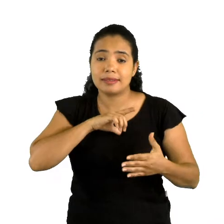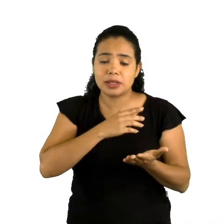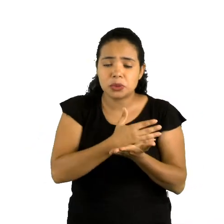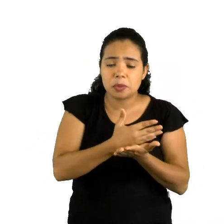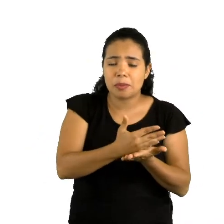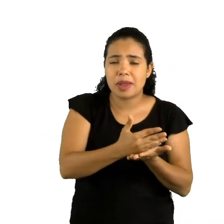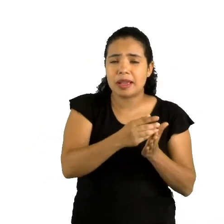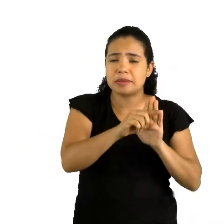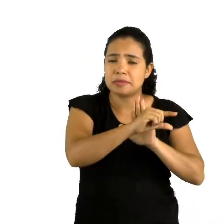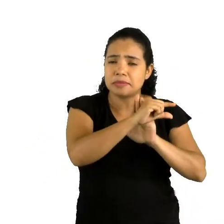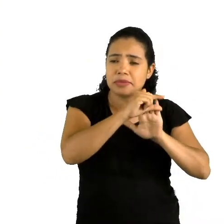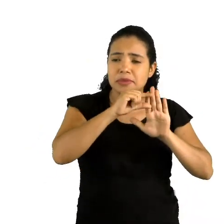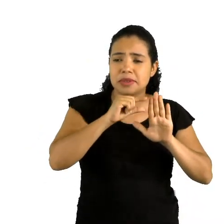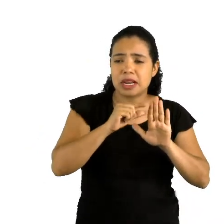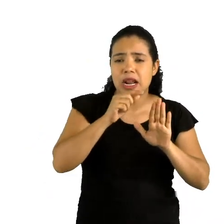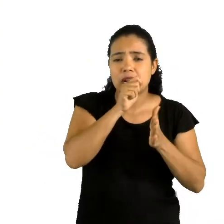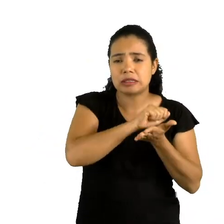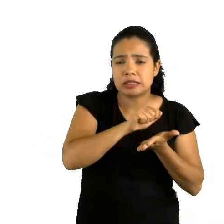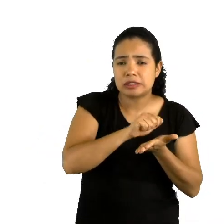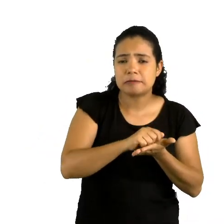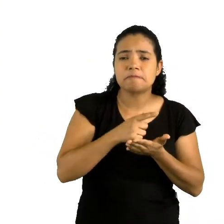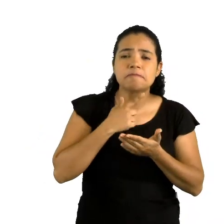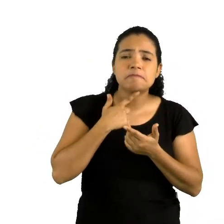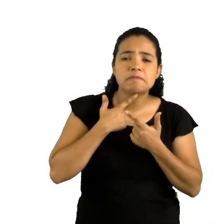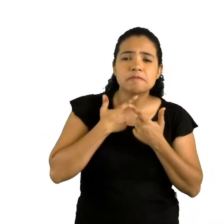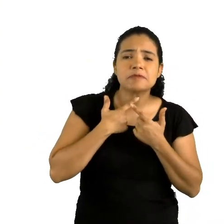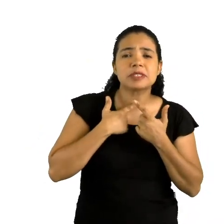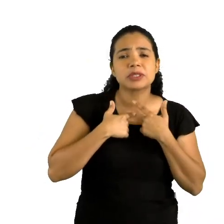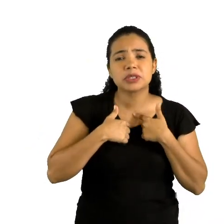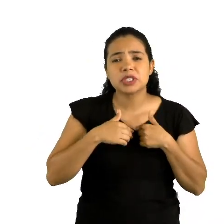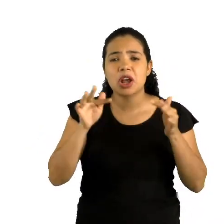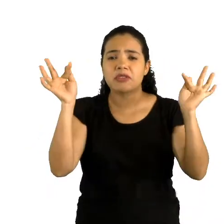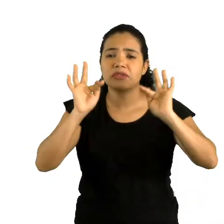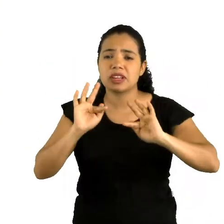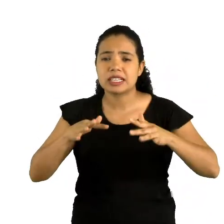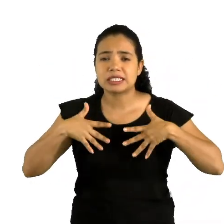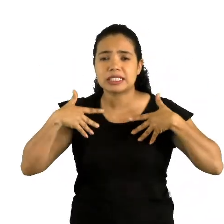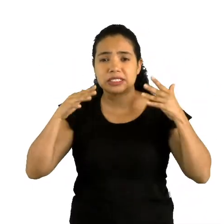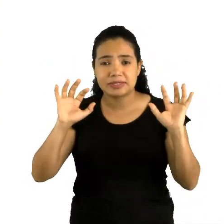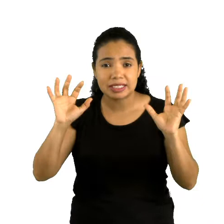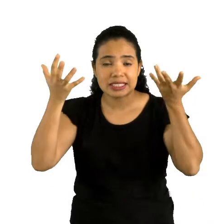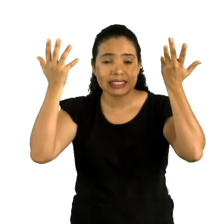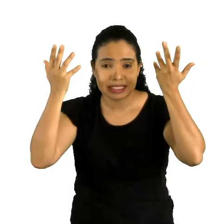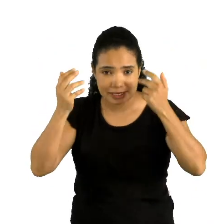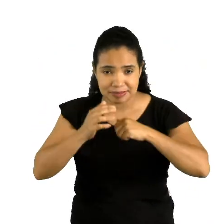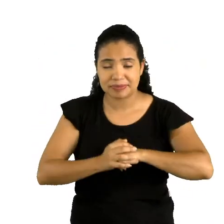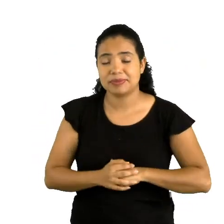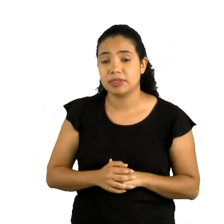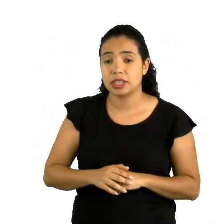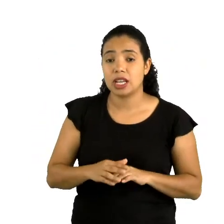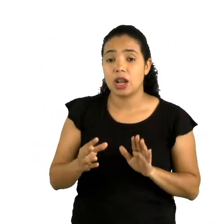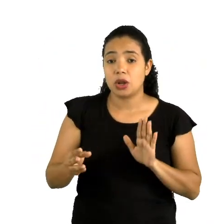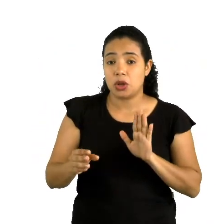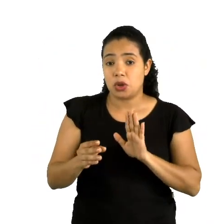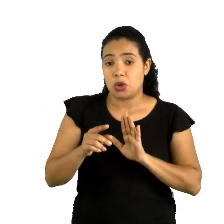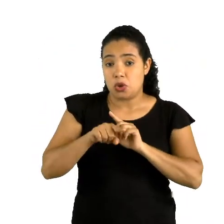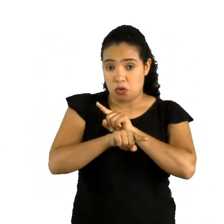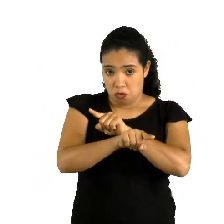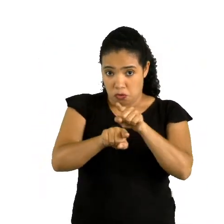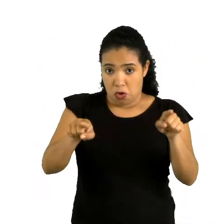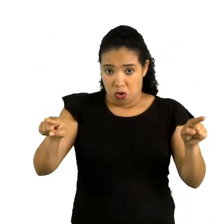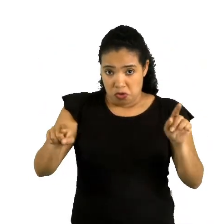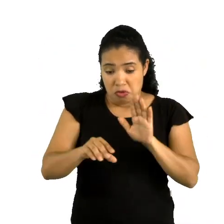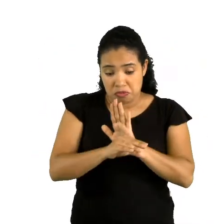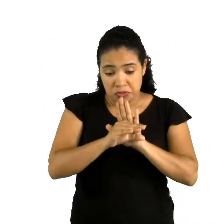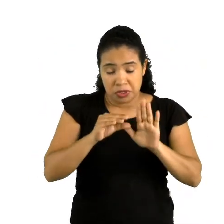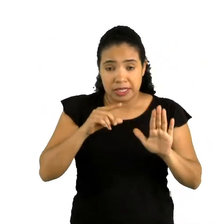carta. Estou escrevendo para te desejar um feliz aniversário. No bloco de vocês, tem essa